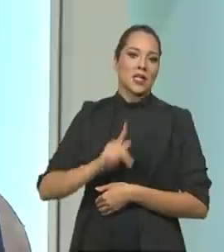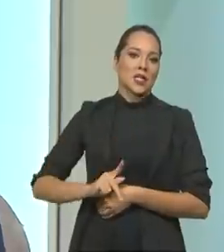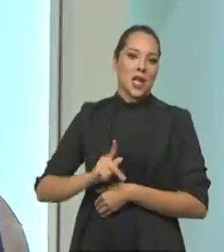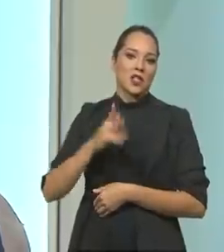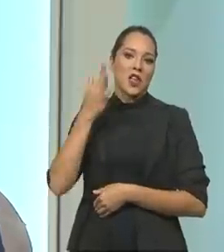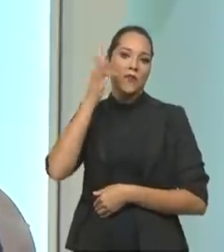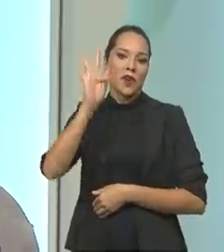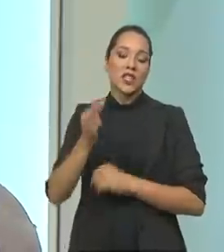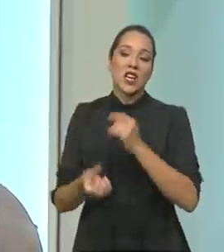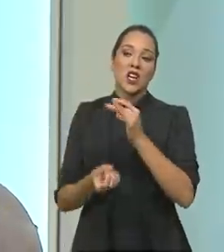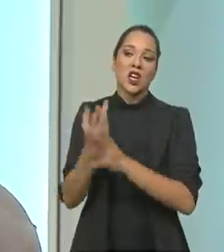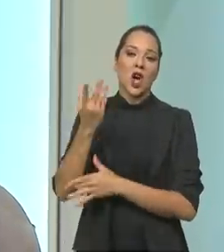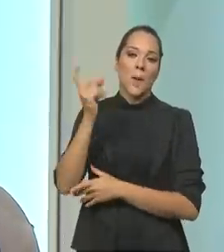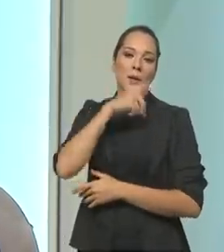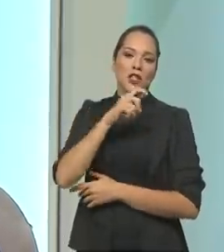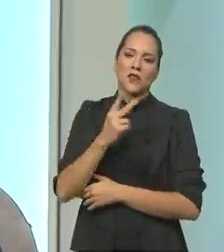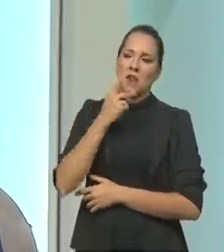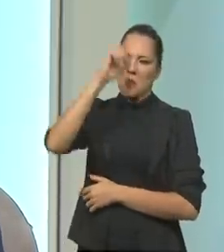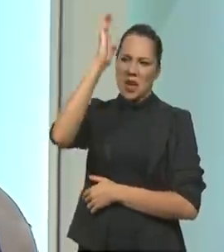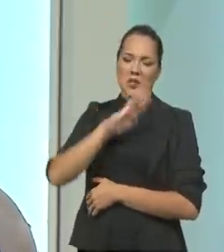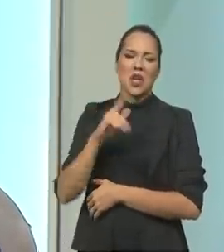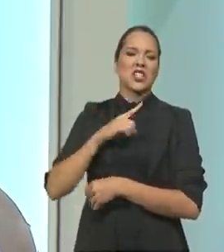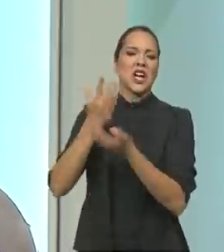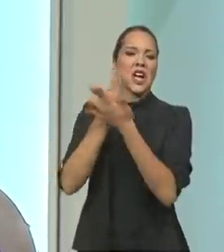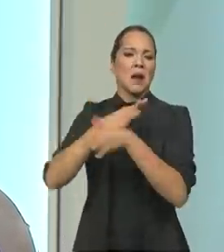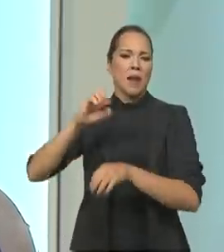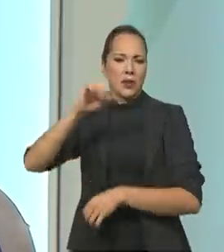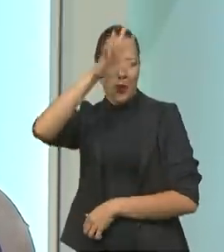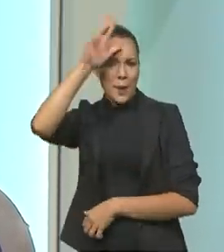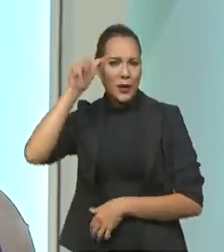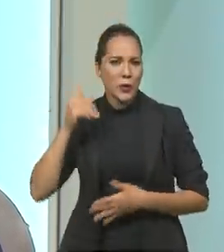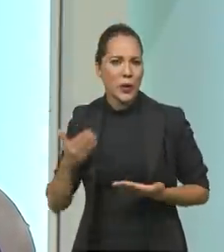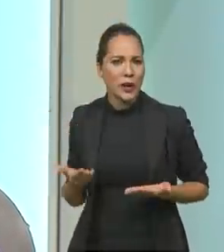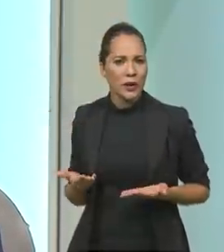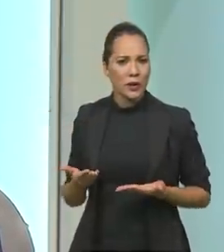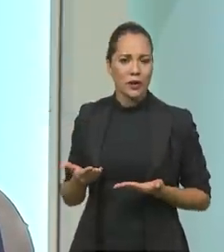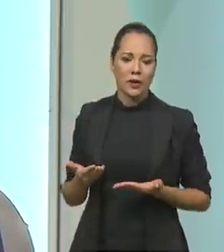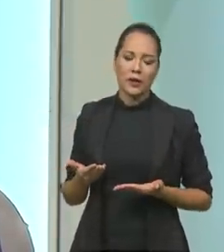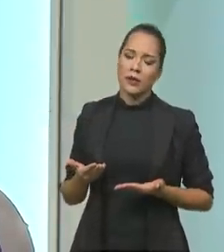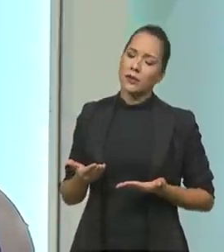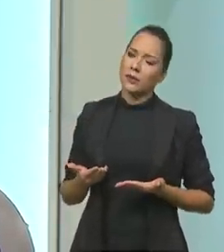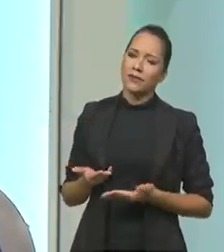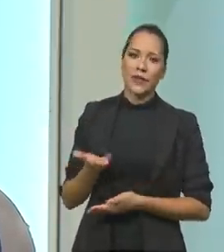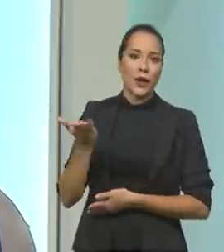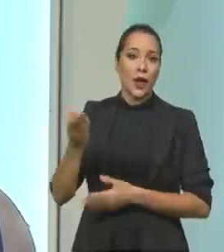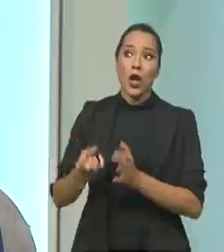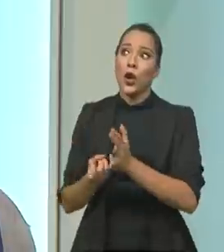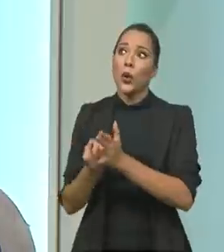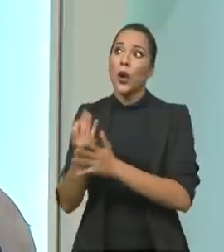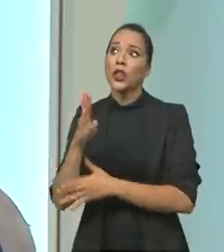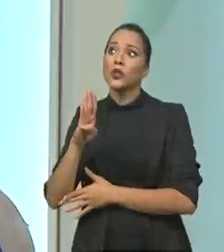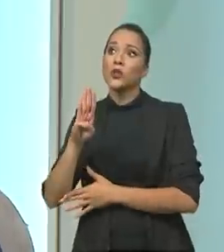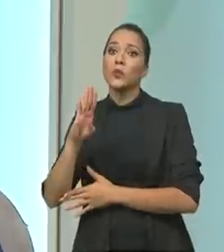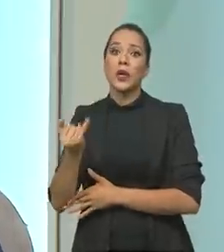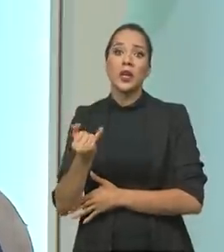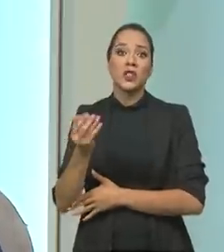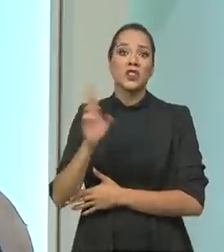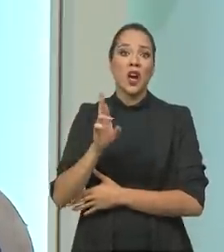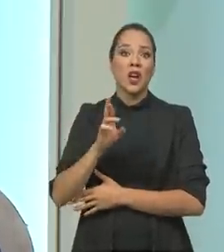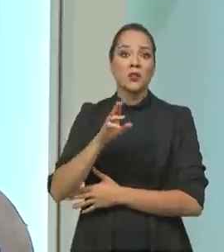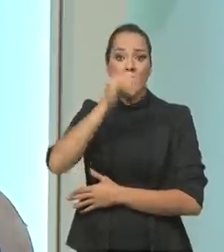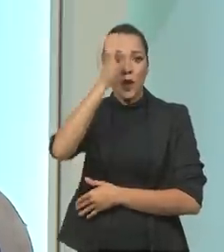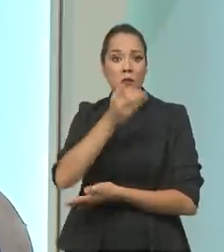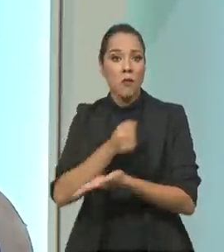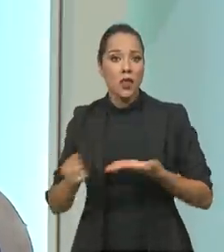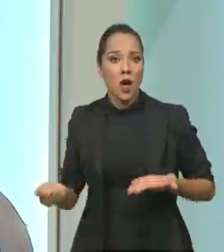fake news em 2019, dizendo que o Brasil tinha acabado a Amazônia. E com isso daí, quantos bilhões de reais o Brasil não perdeu?